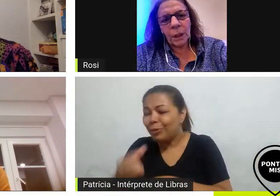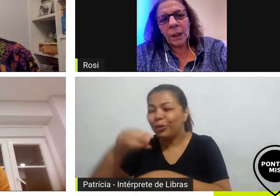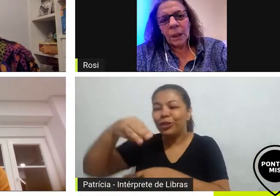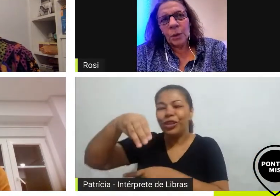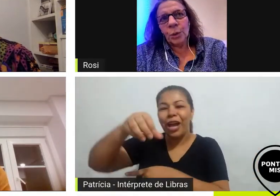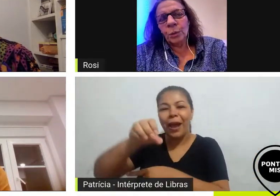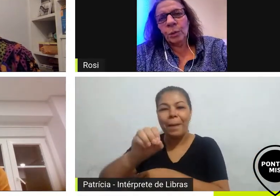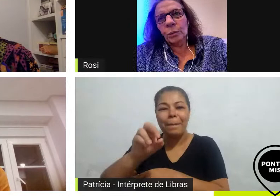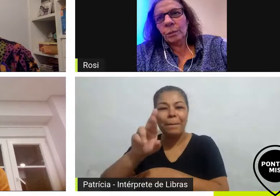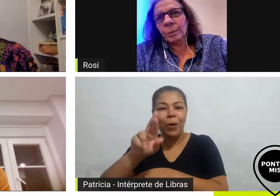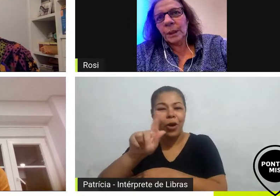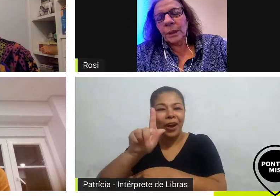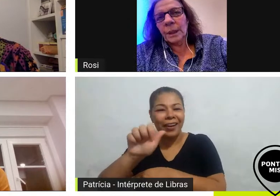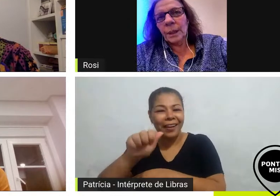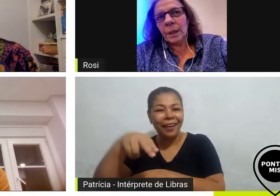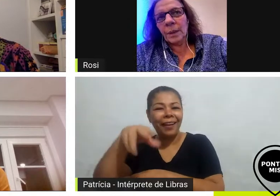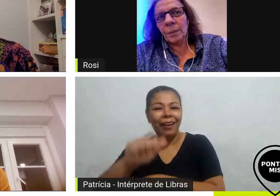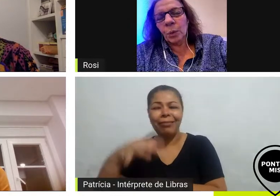Cultura